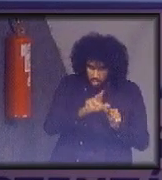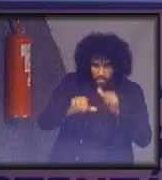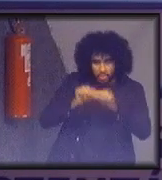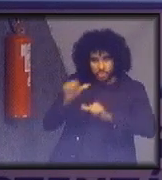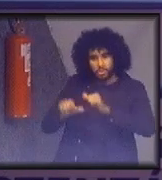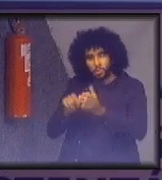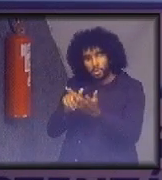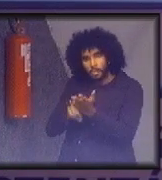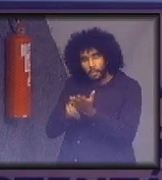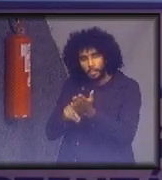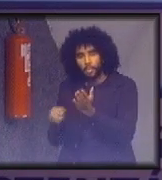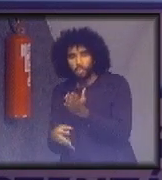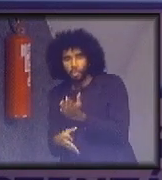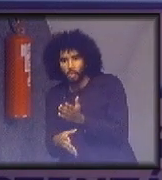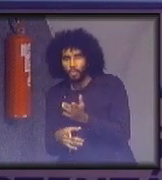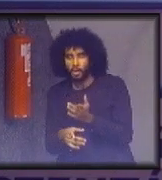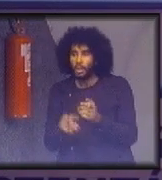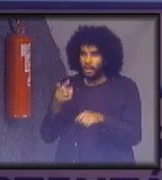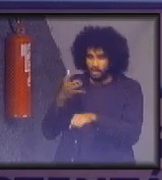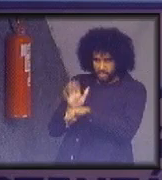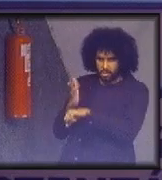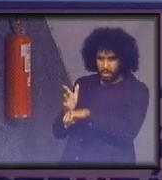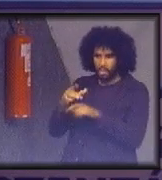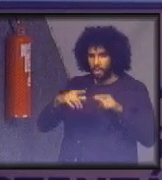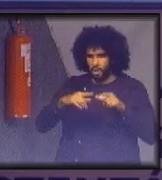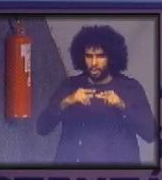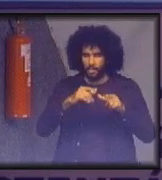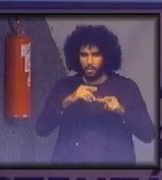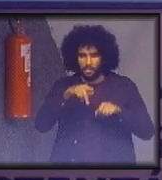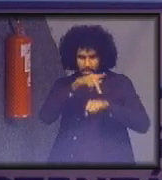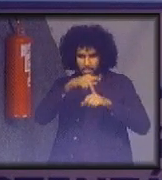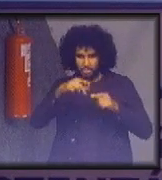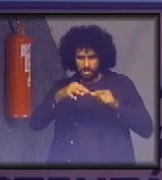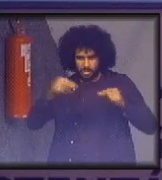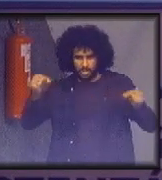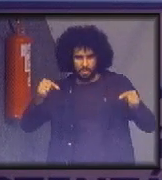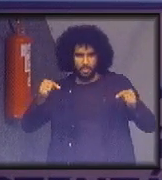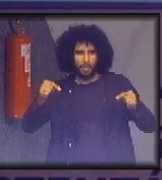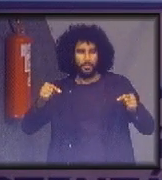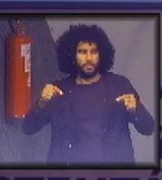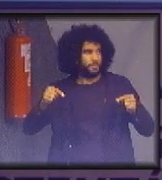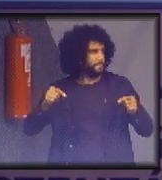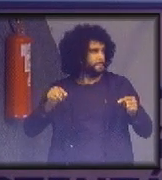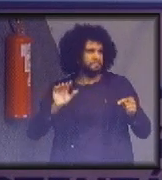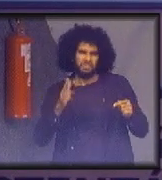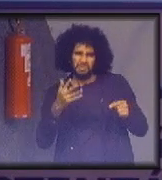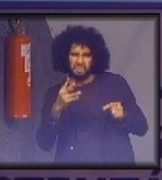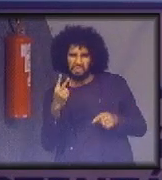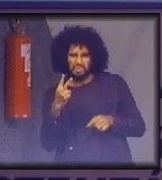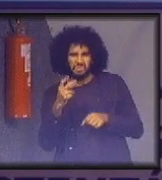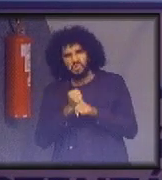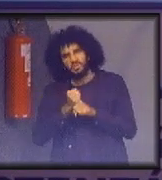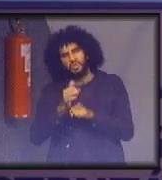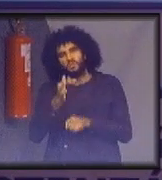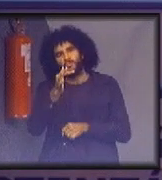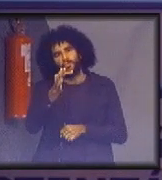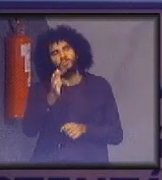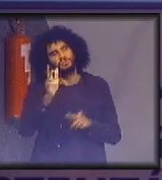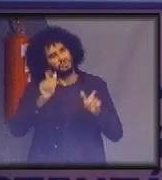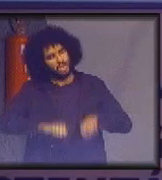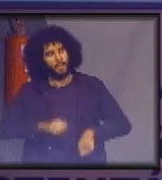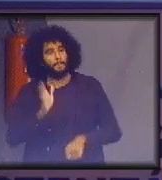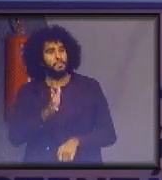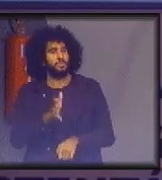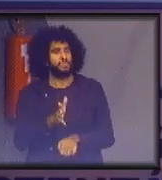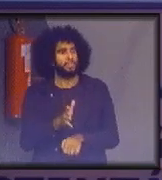Esse aparelho está sendo testado no Japão, então eu pus aqui com oportunidade futura, a Caitlin, daqui a dois anos, vai verificar se isso já está disponível